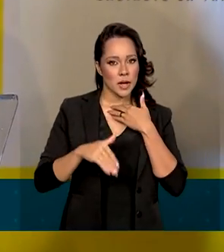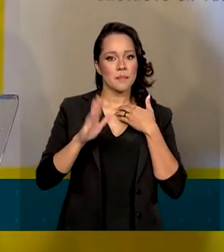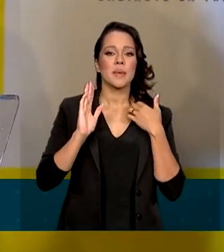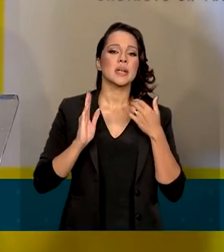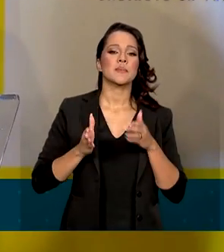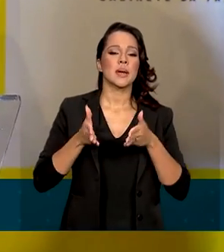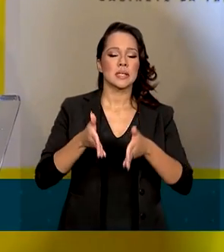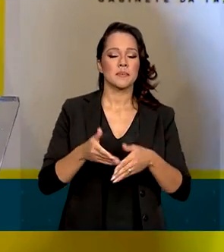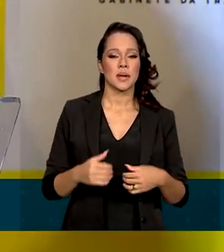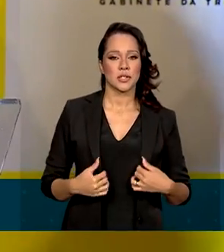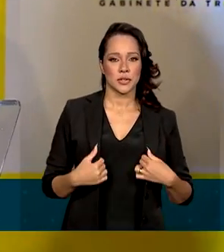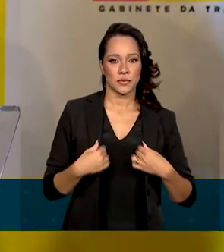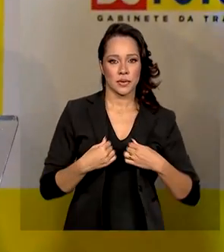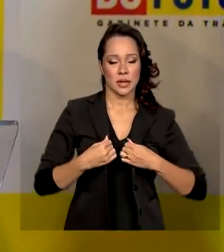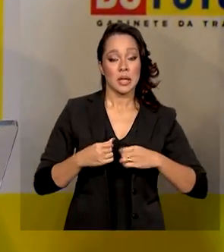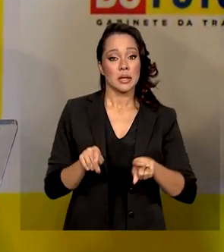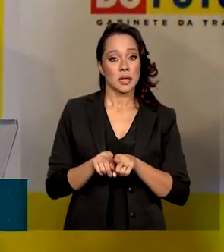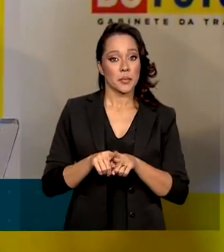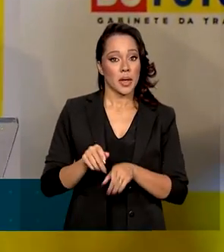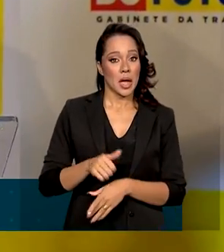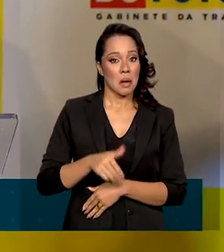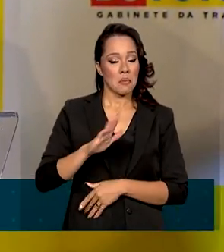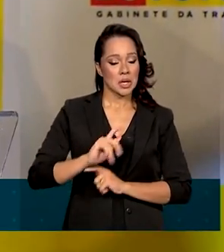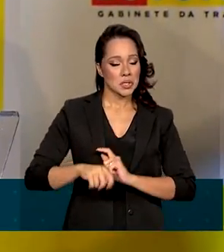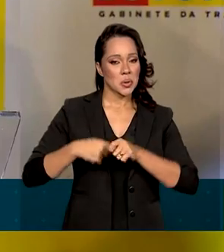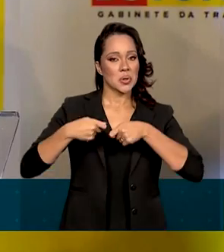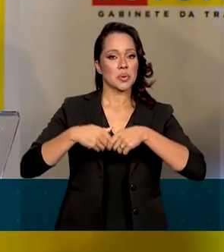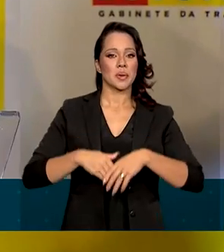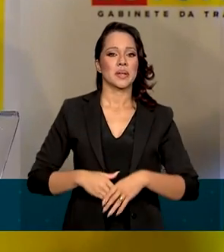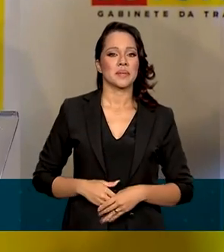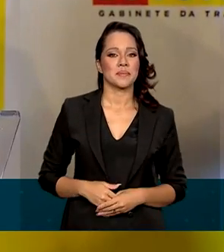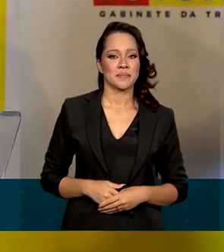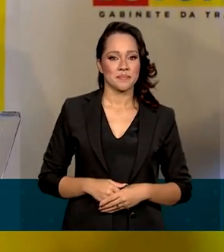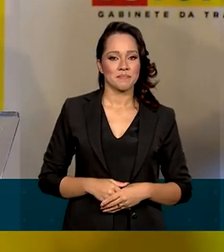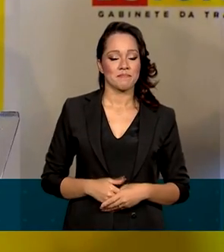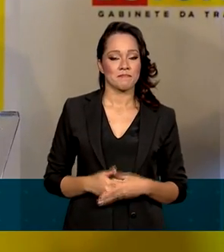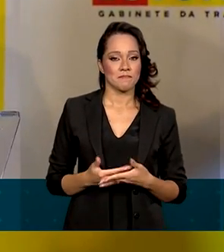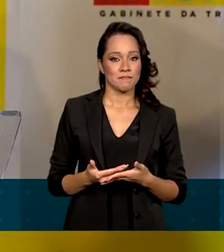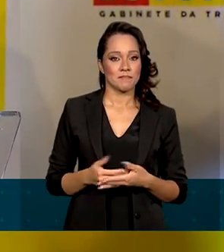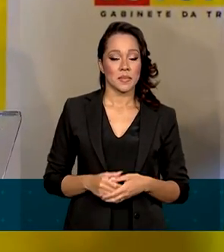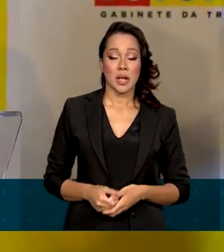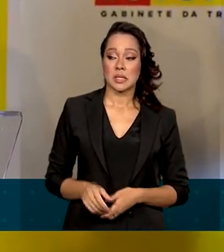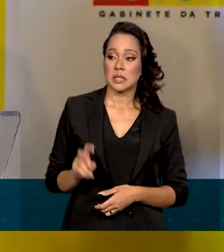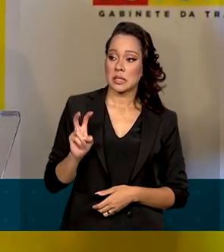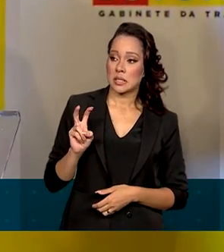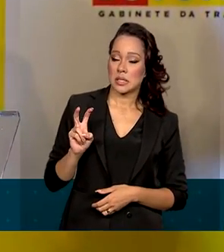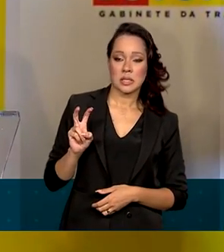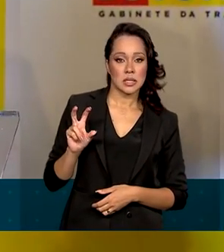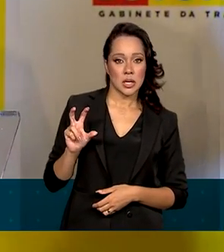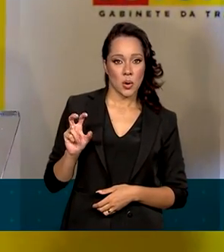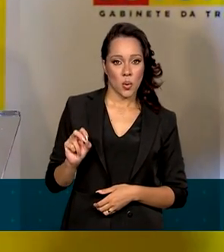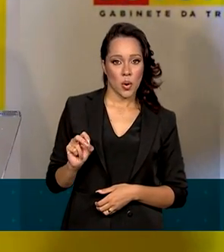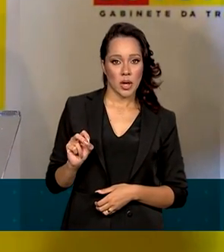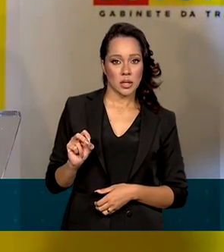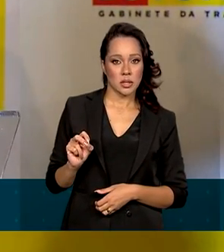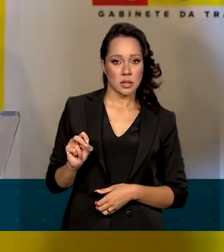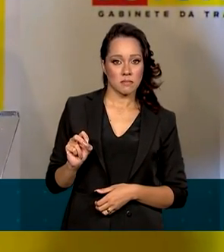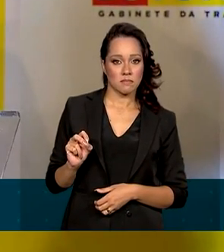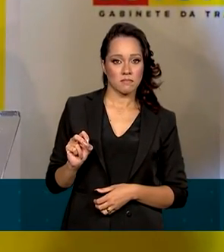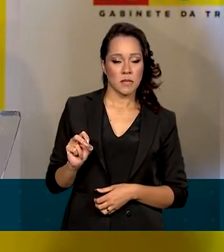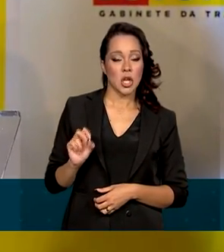participativa e a mais econômica. de 50 cargos,